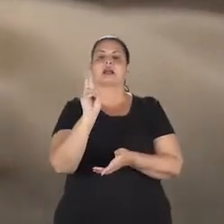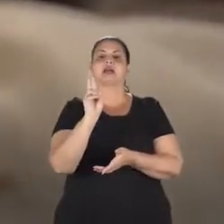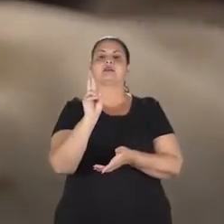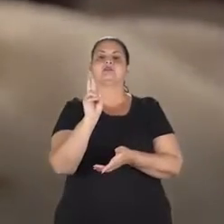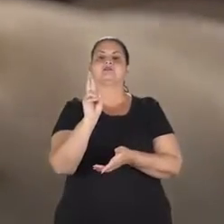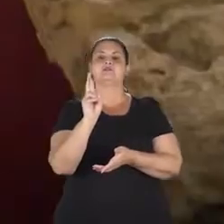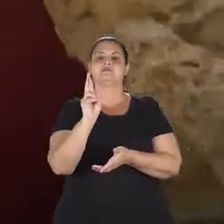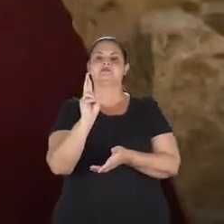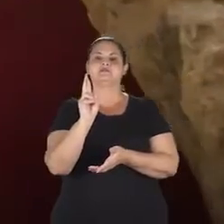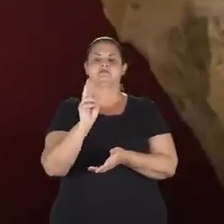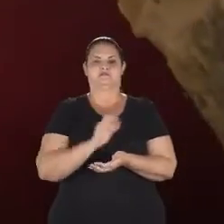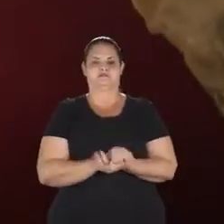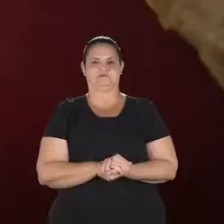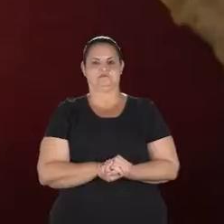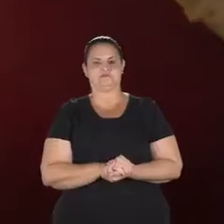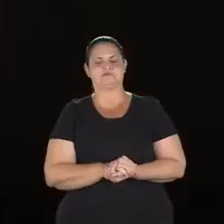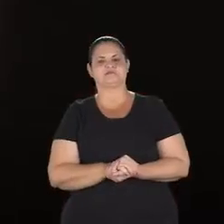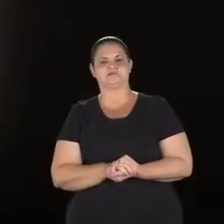de reais.